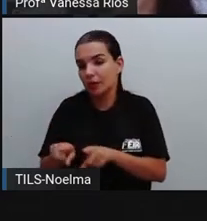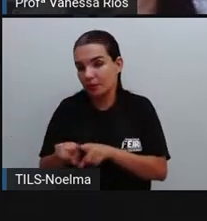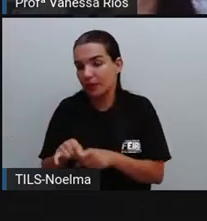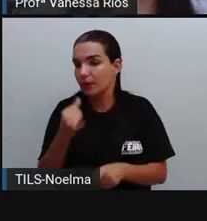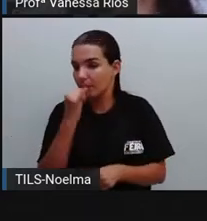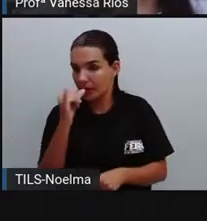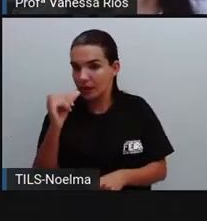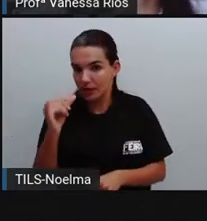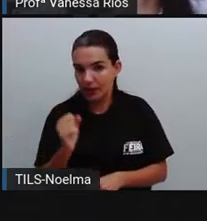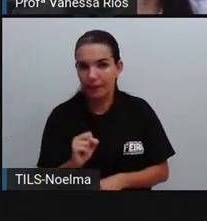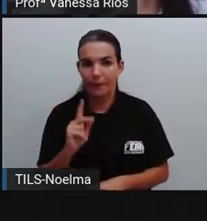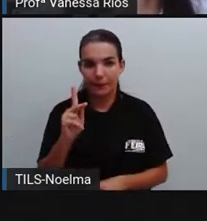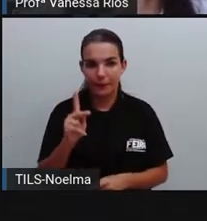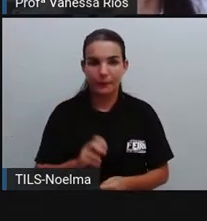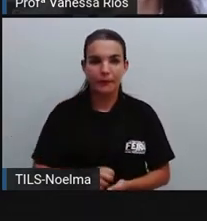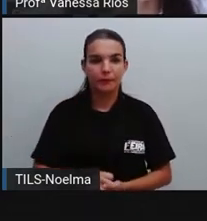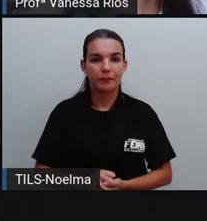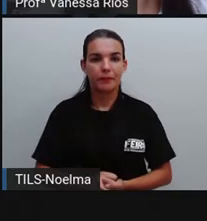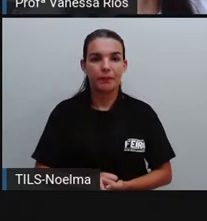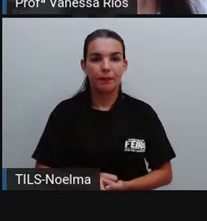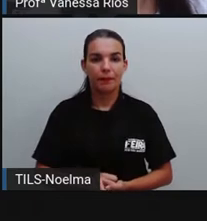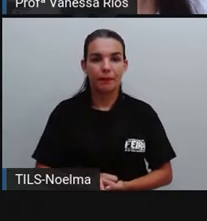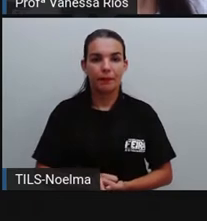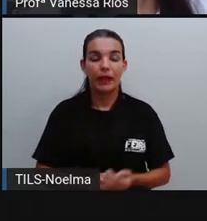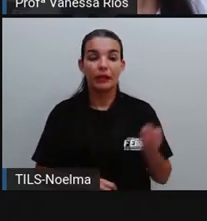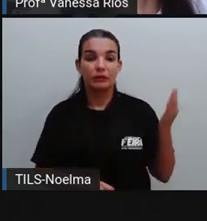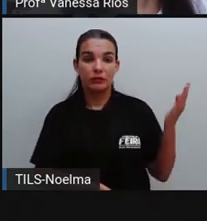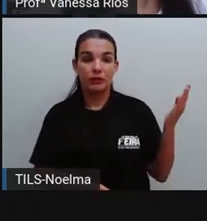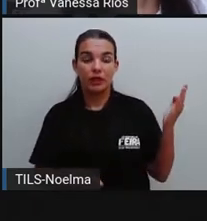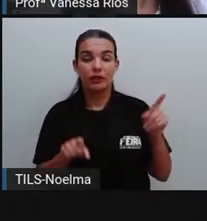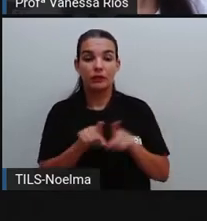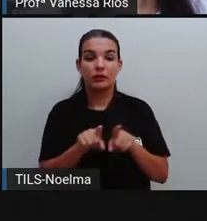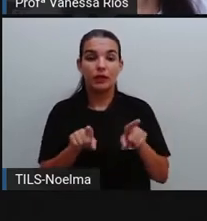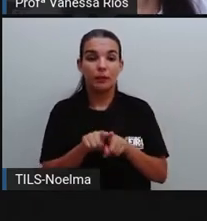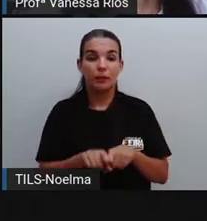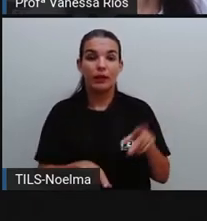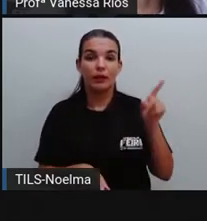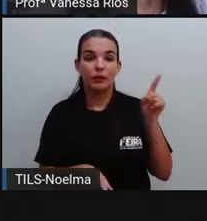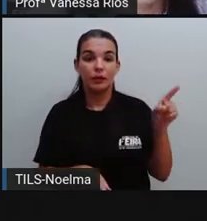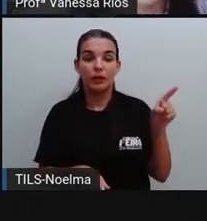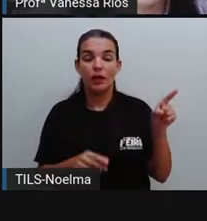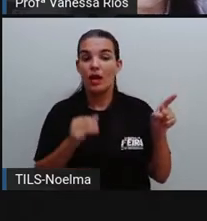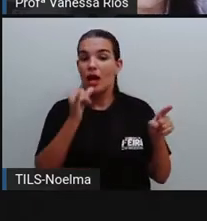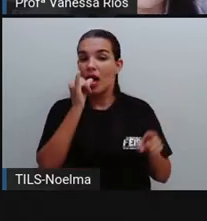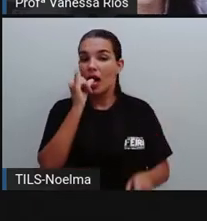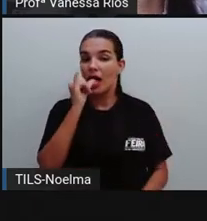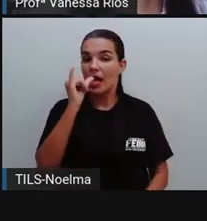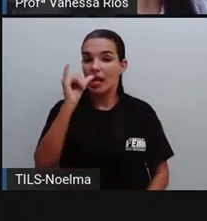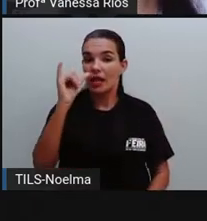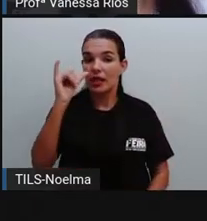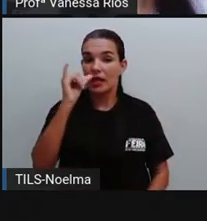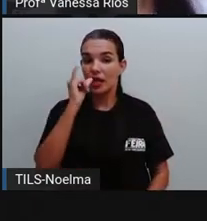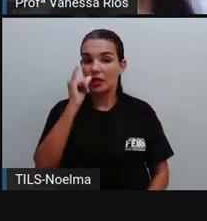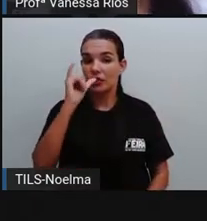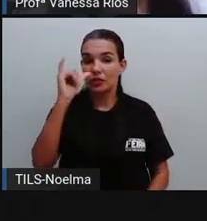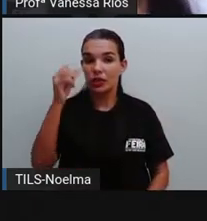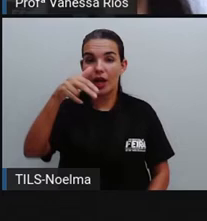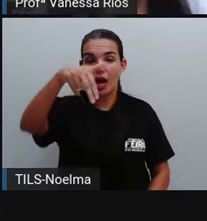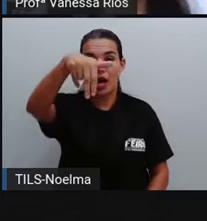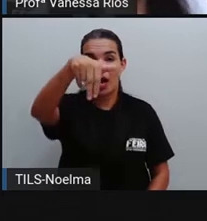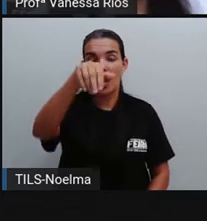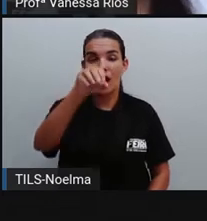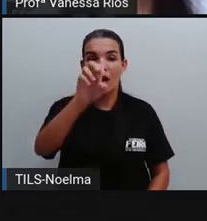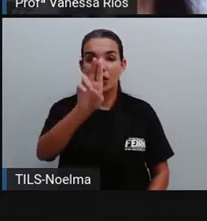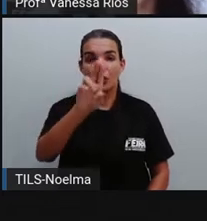de energia. Além aí, dos combustíveis fósseis, são também fontes de